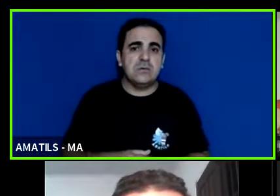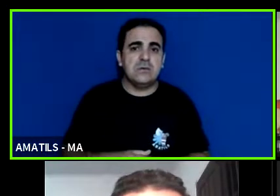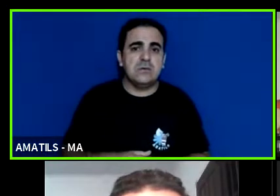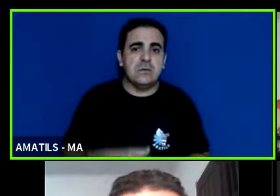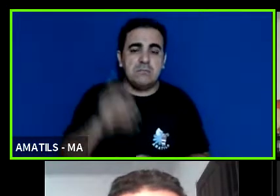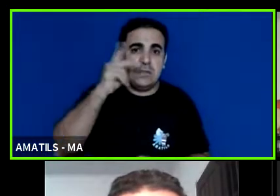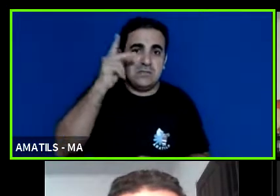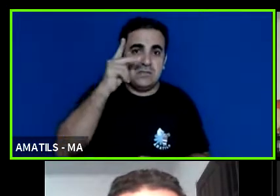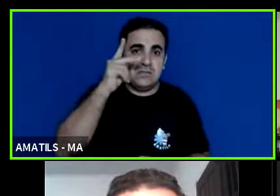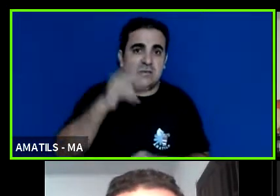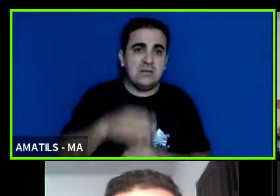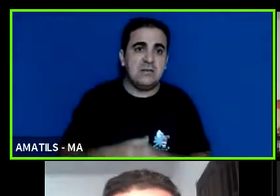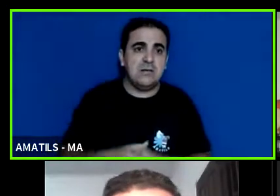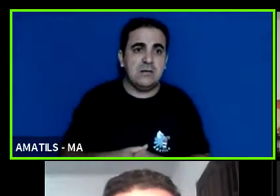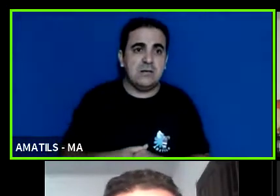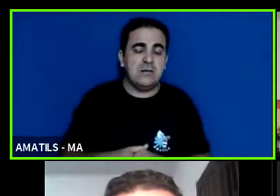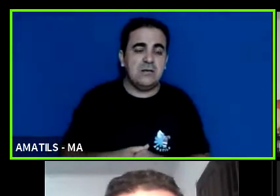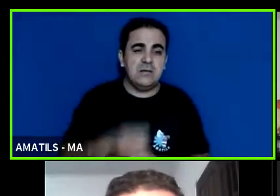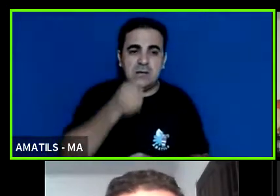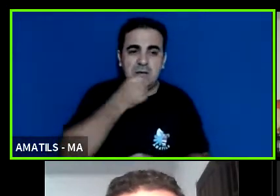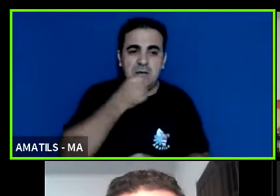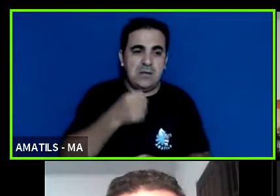Priscila qual palavra